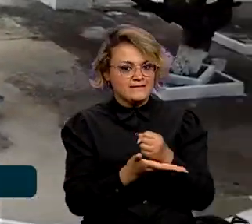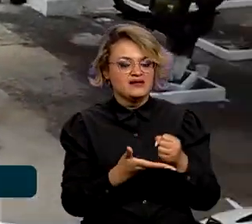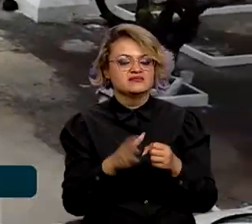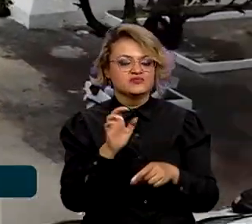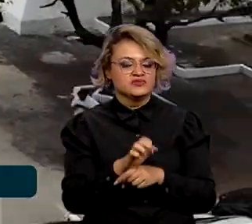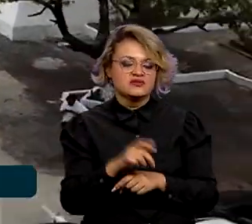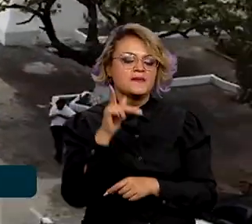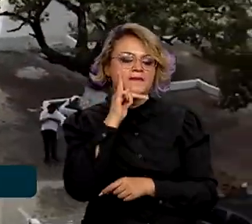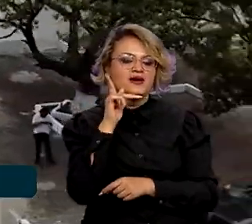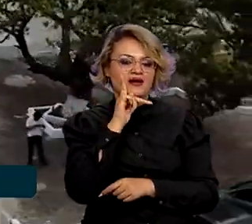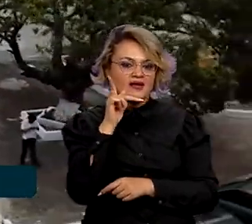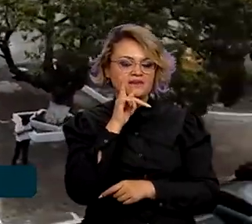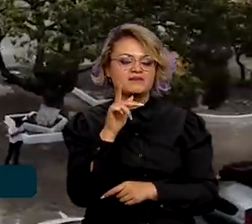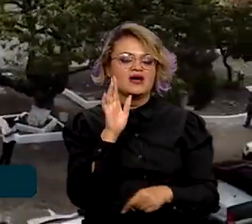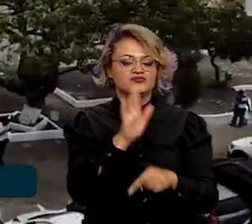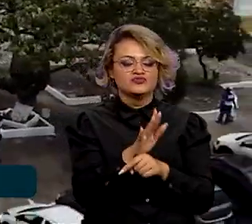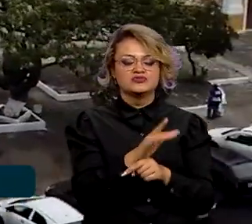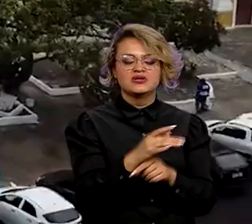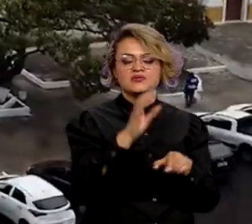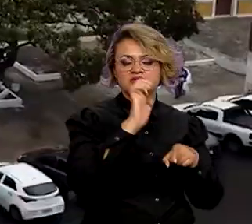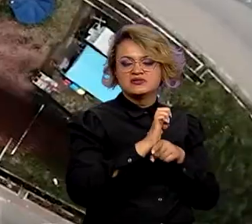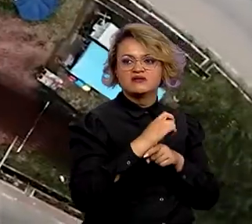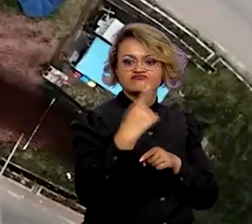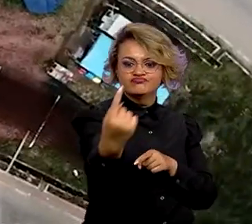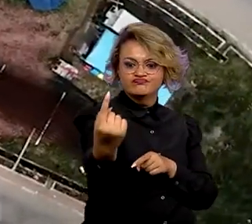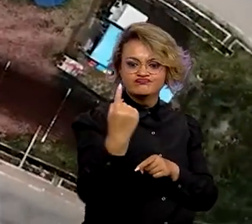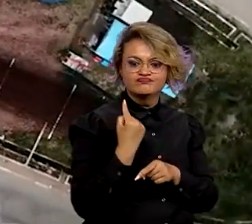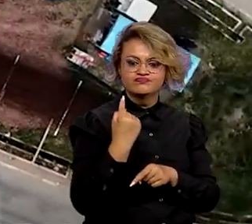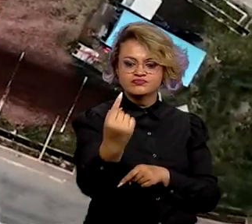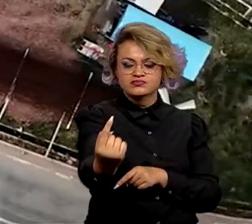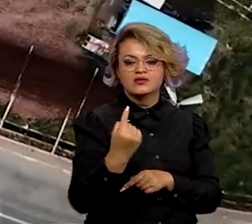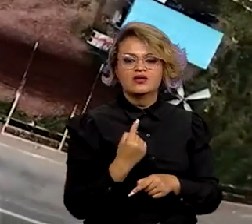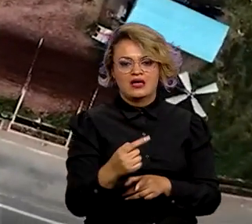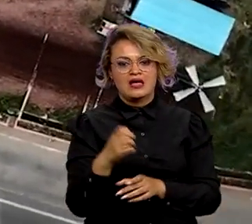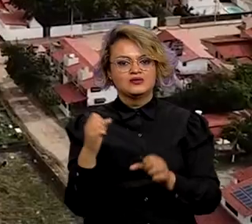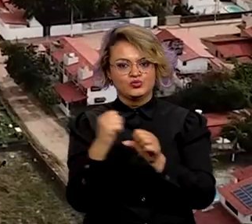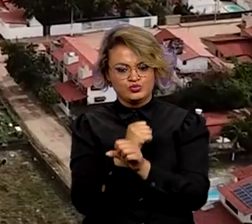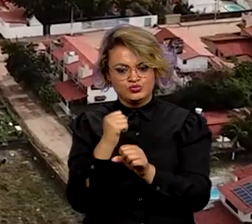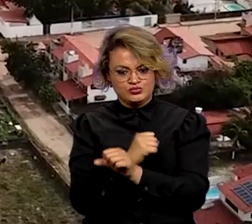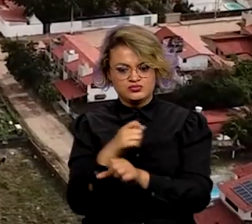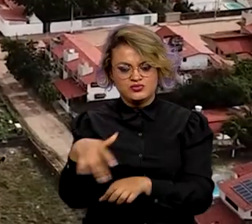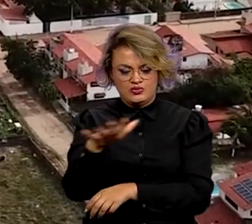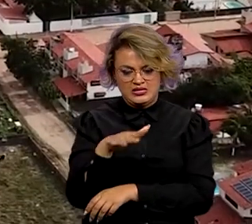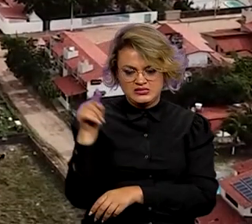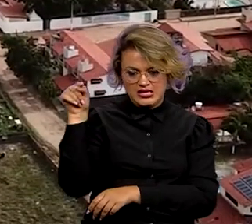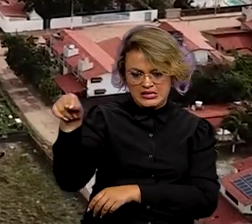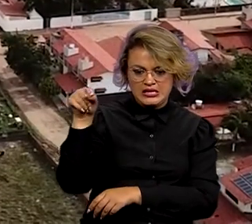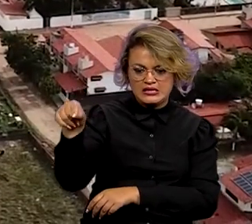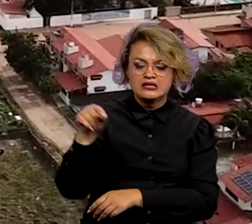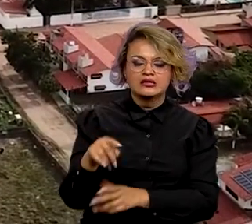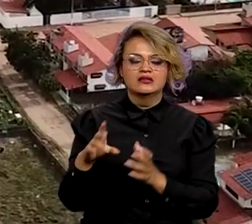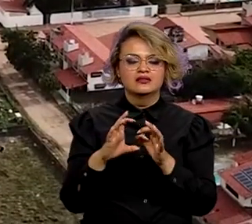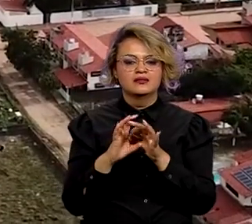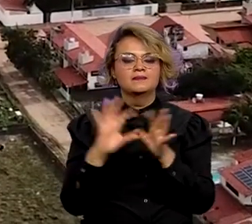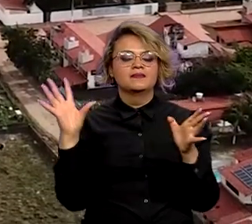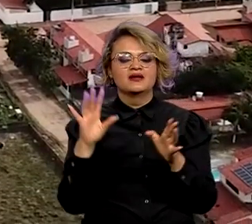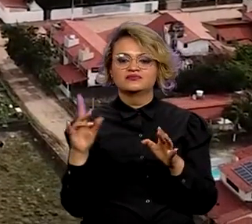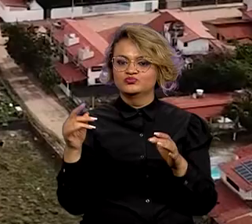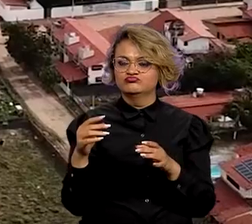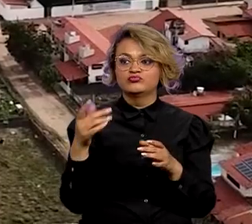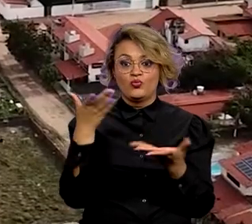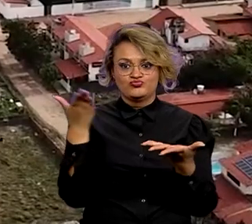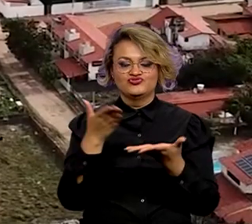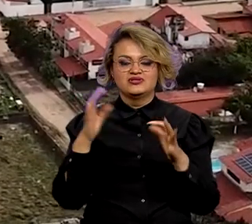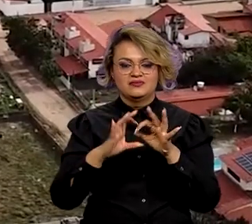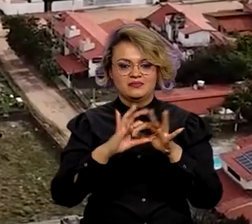Paraíba, cortando o estado de ponta a ponta. As obras de adequação na rodovia, autorizadas nesta